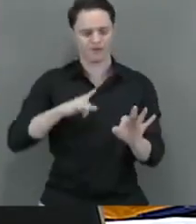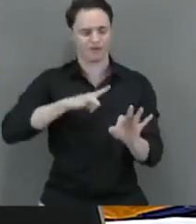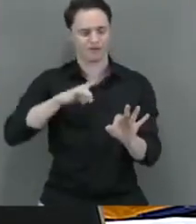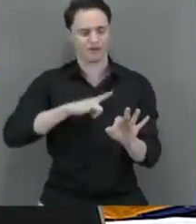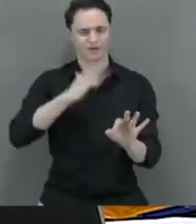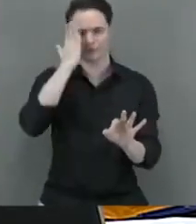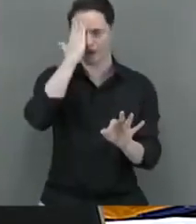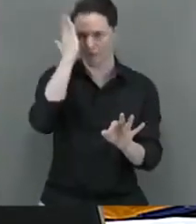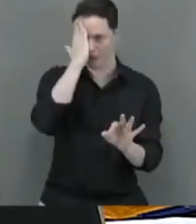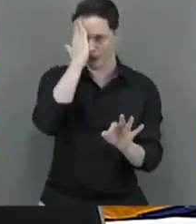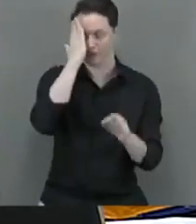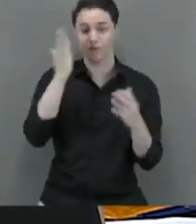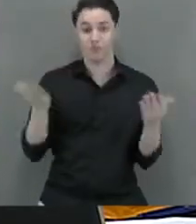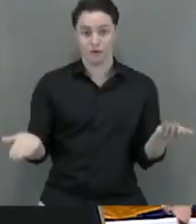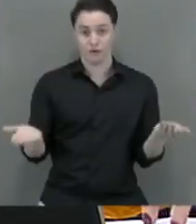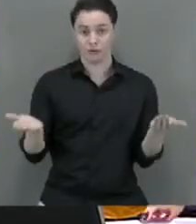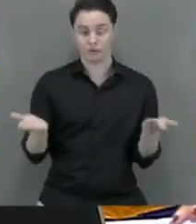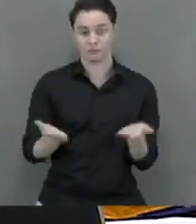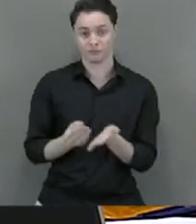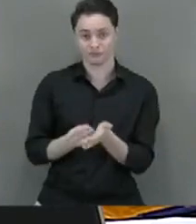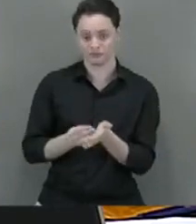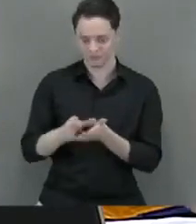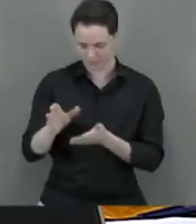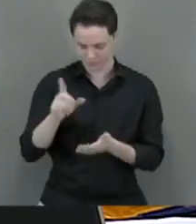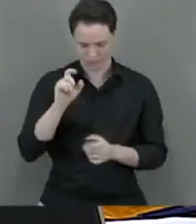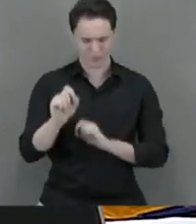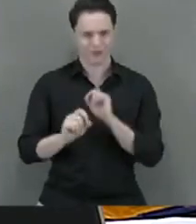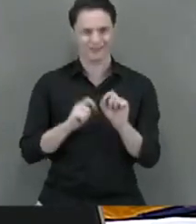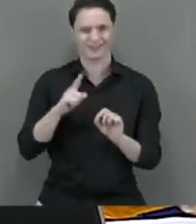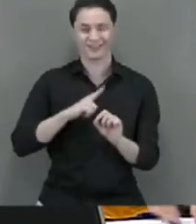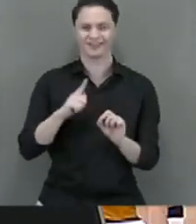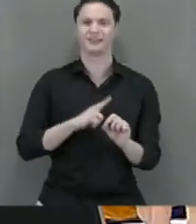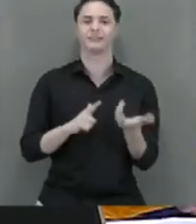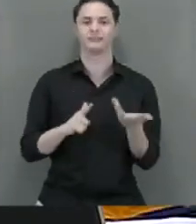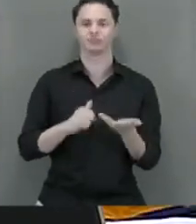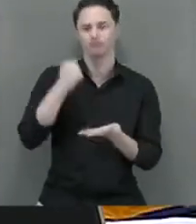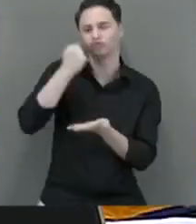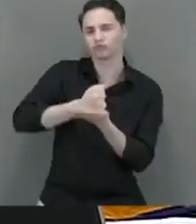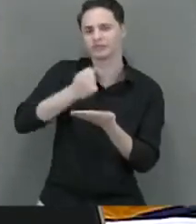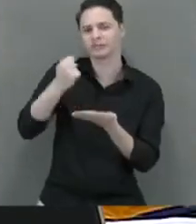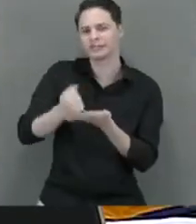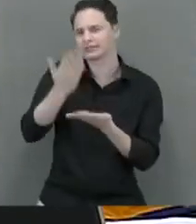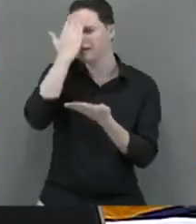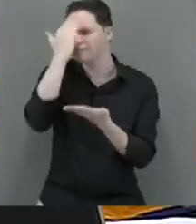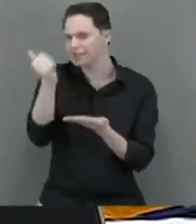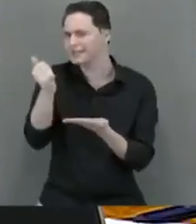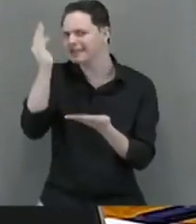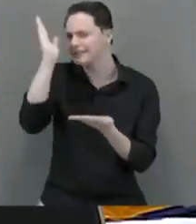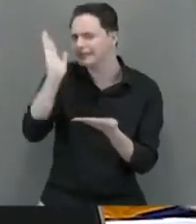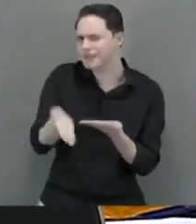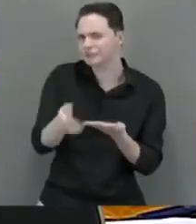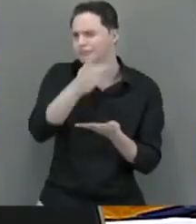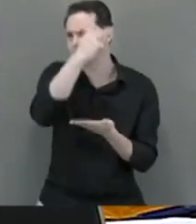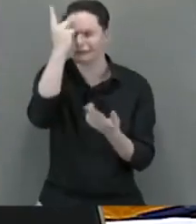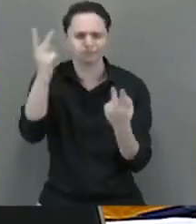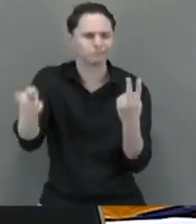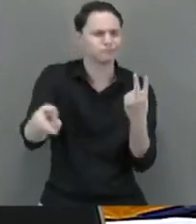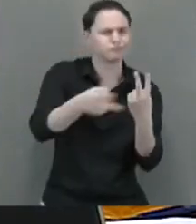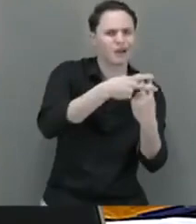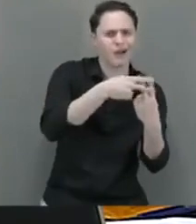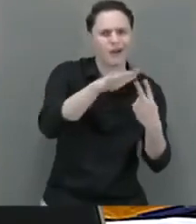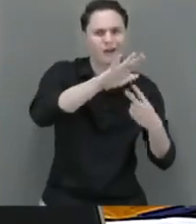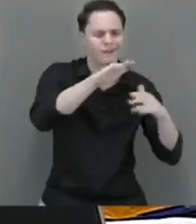empregabilidade de detentos, tanto do regime